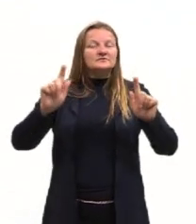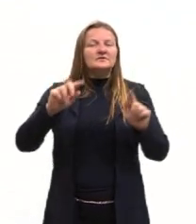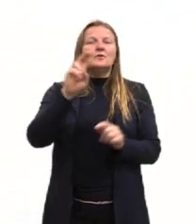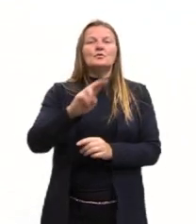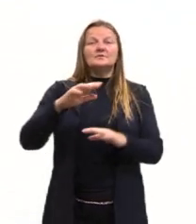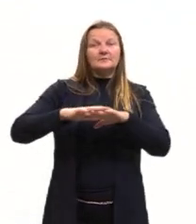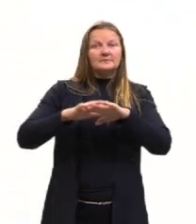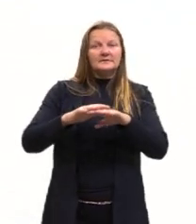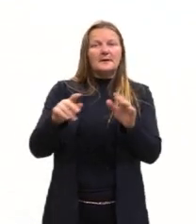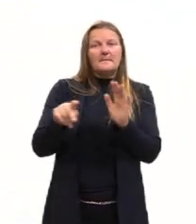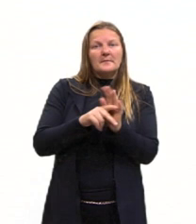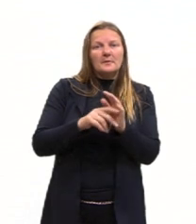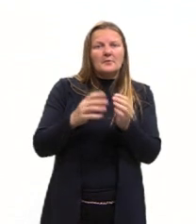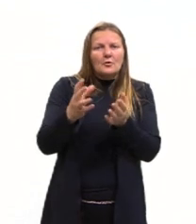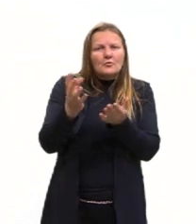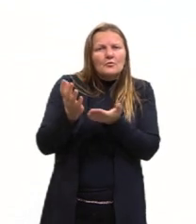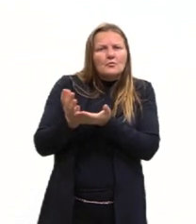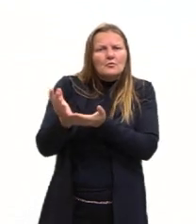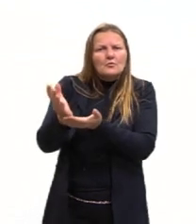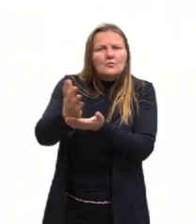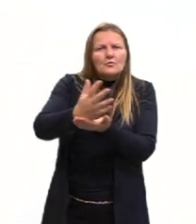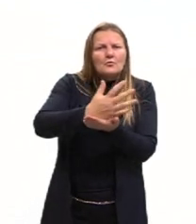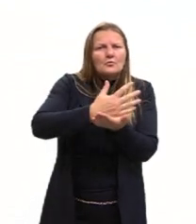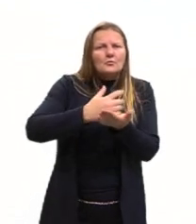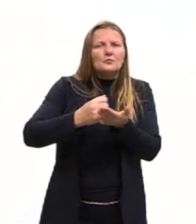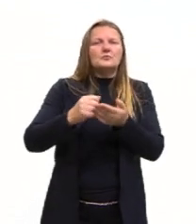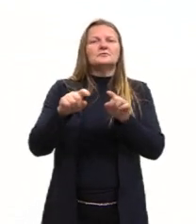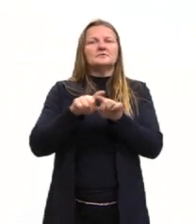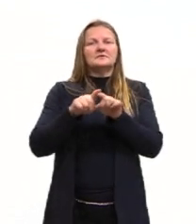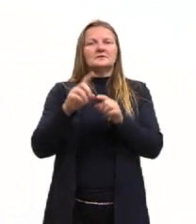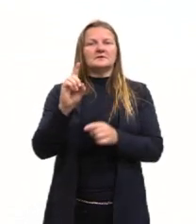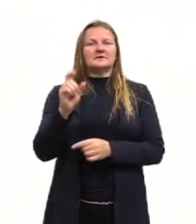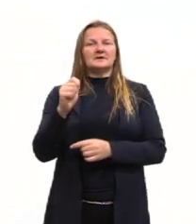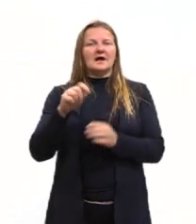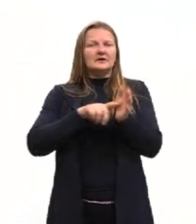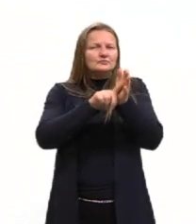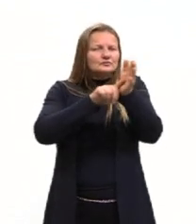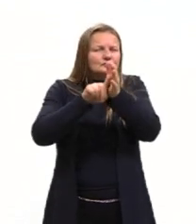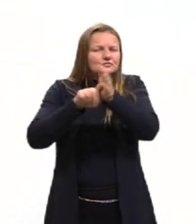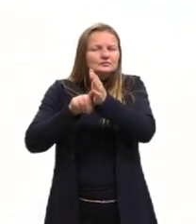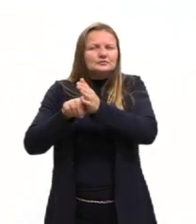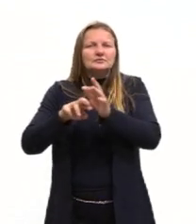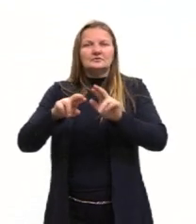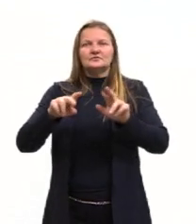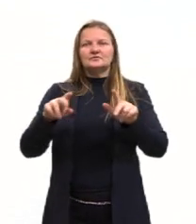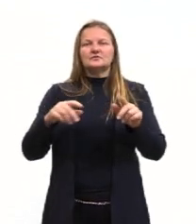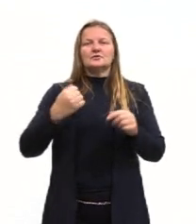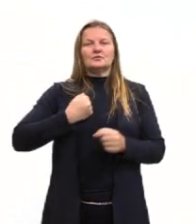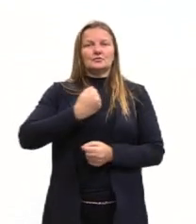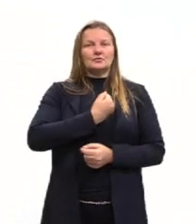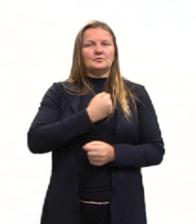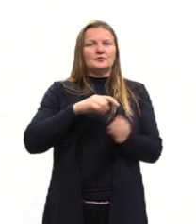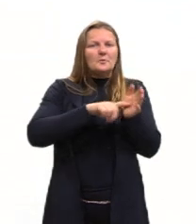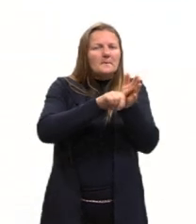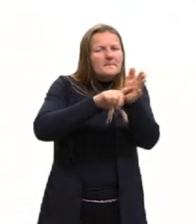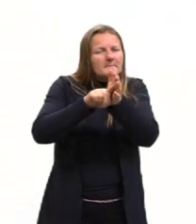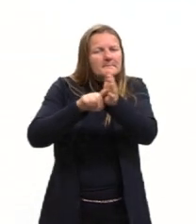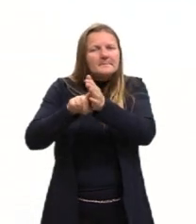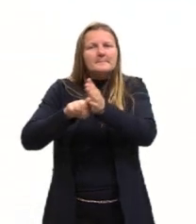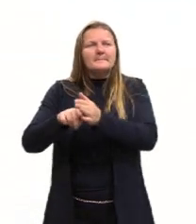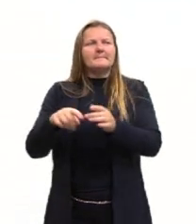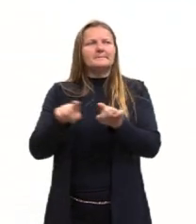matemática para coleta, interpretação e análise de dados numéricos de pesquisas